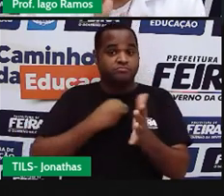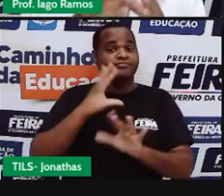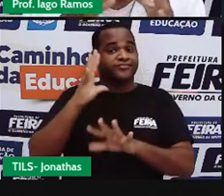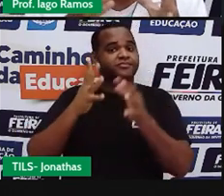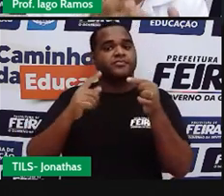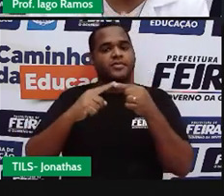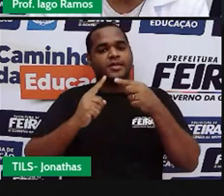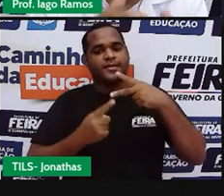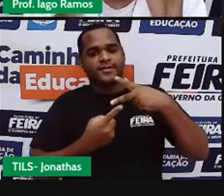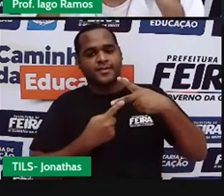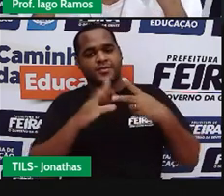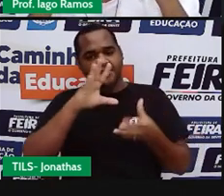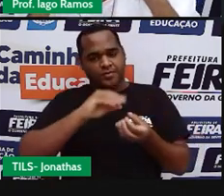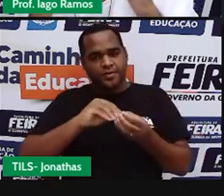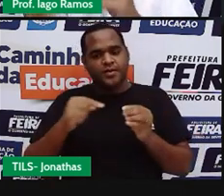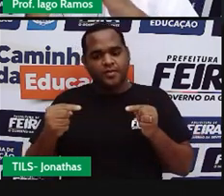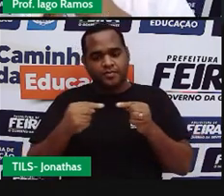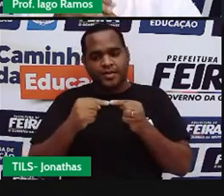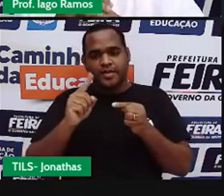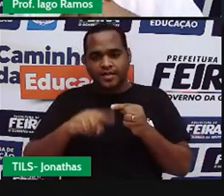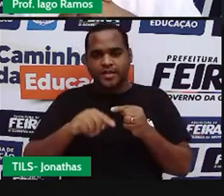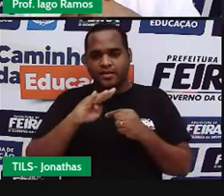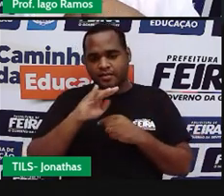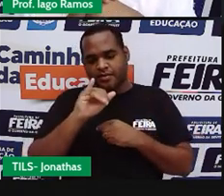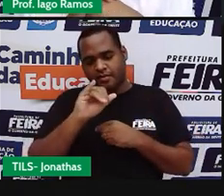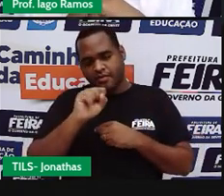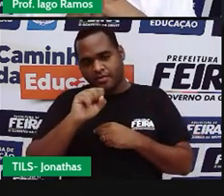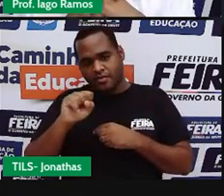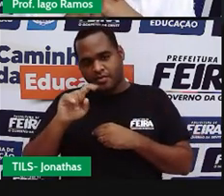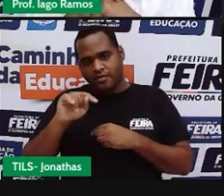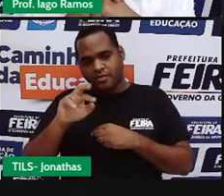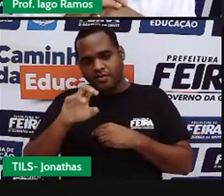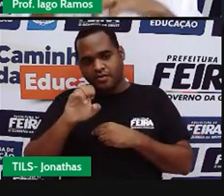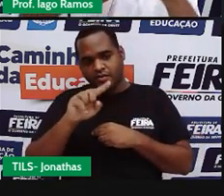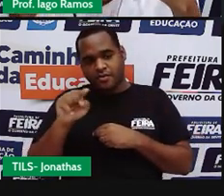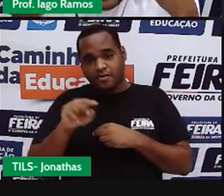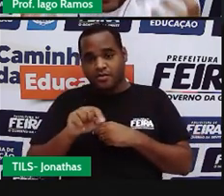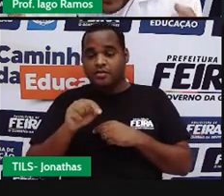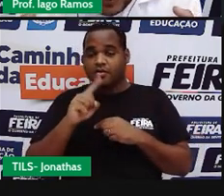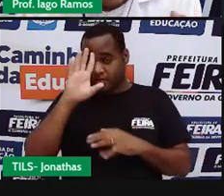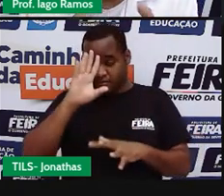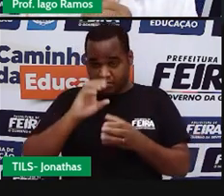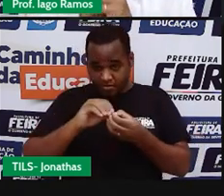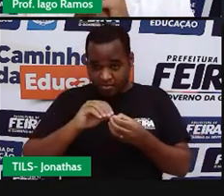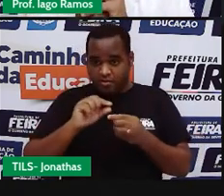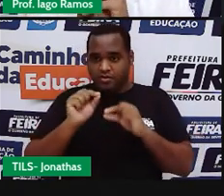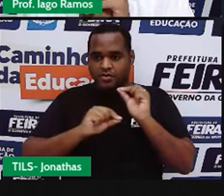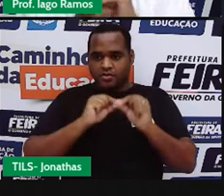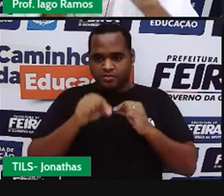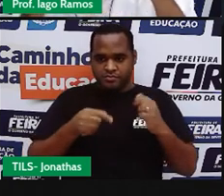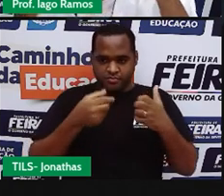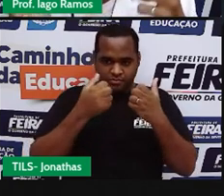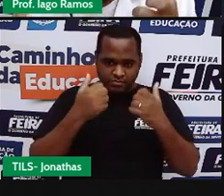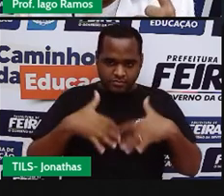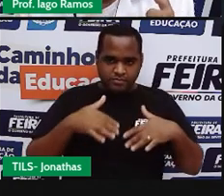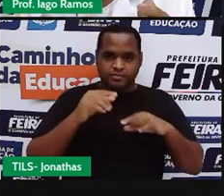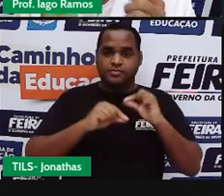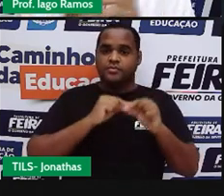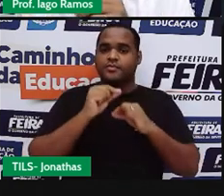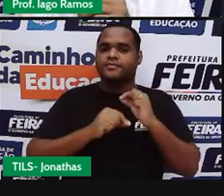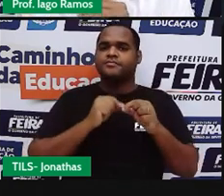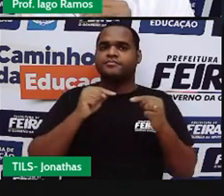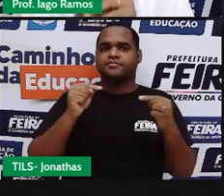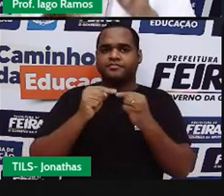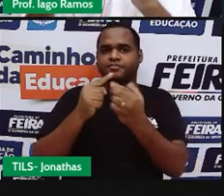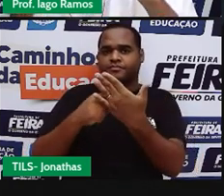segundo, a gente compreender aí pra poder aplicar o conceito de bissetriz. Entender o que é uma bissetriz, como ela